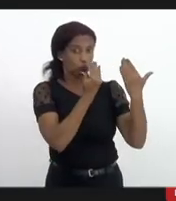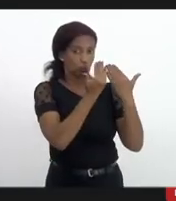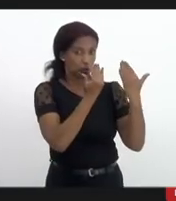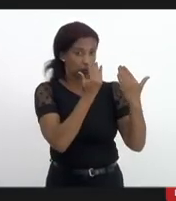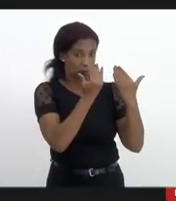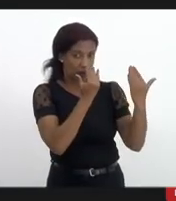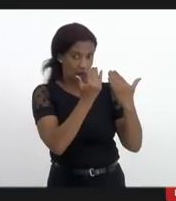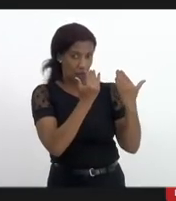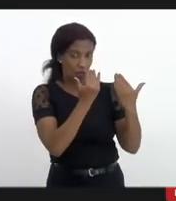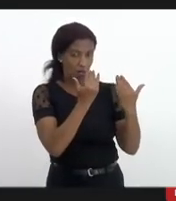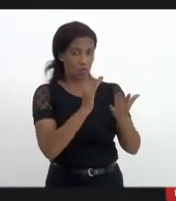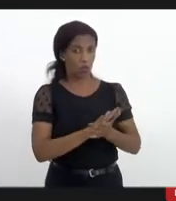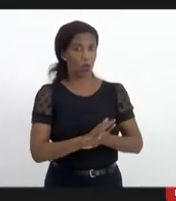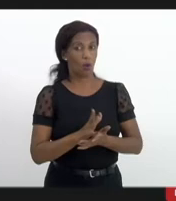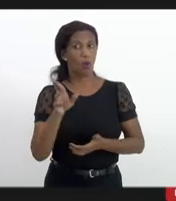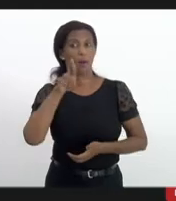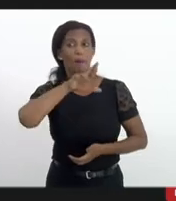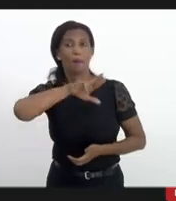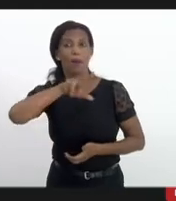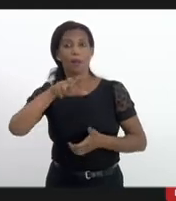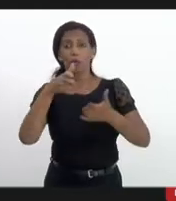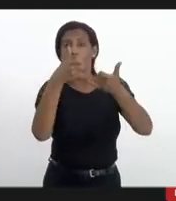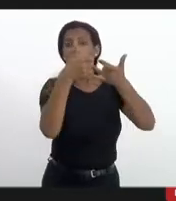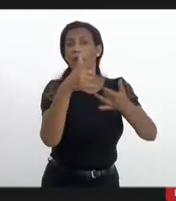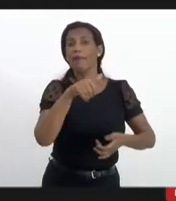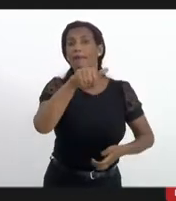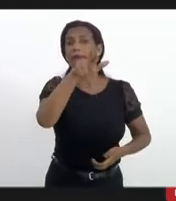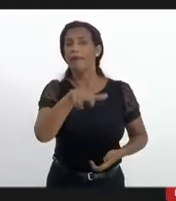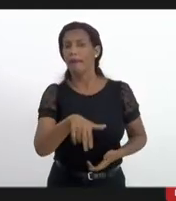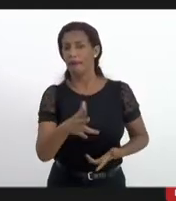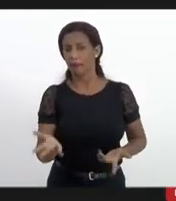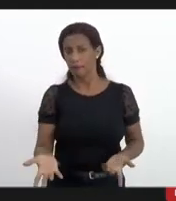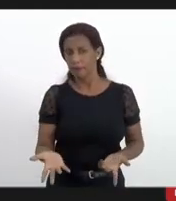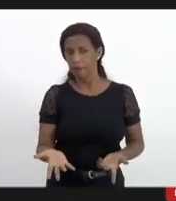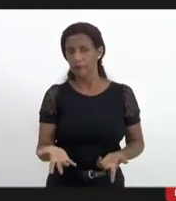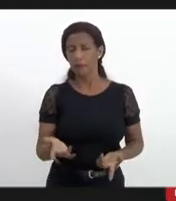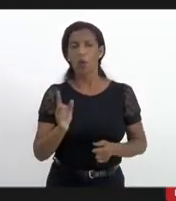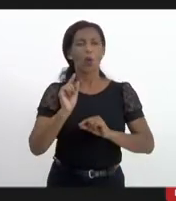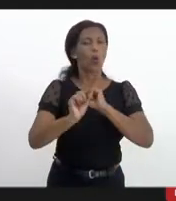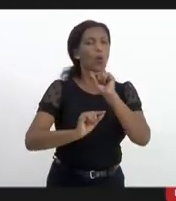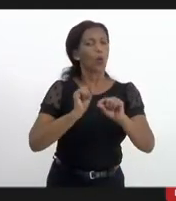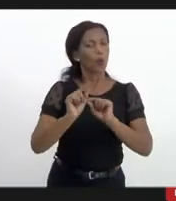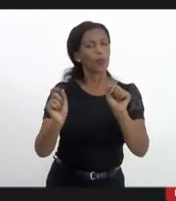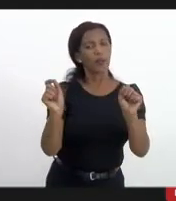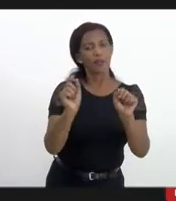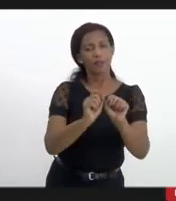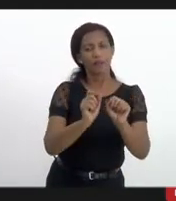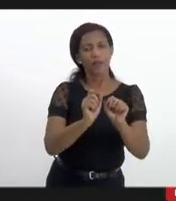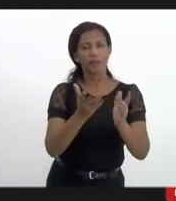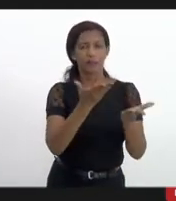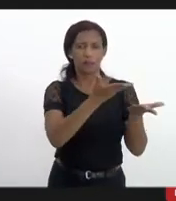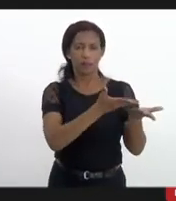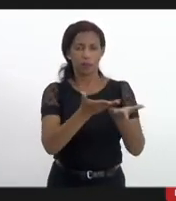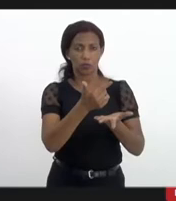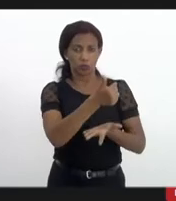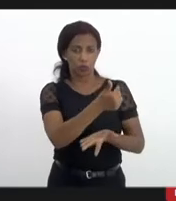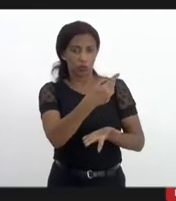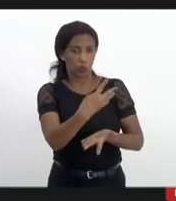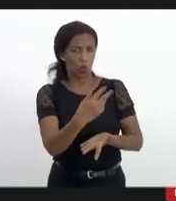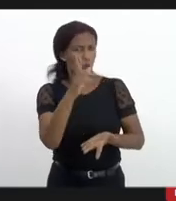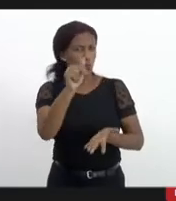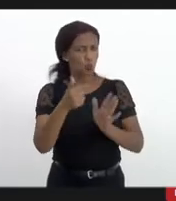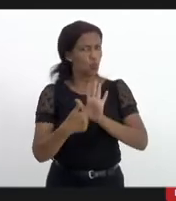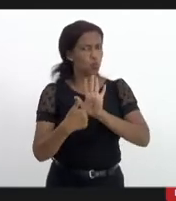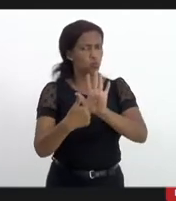aspas mas não deu detalhes sobre quem eram ou o que faziam quando foram mortos nunca se